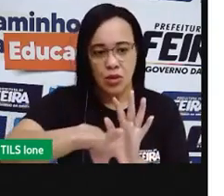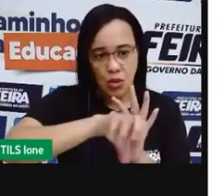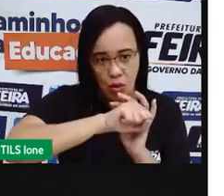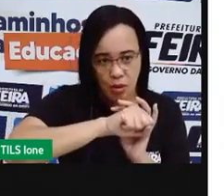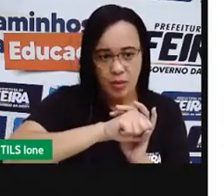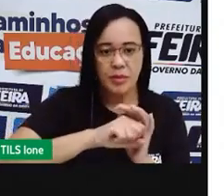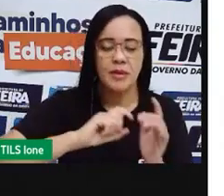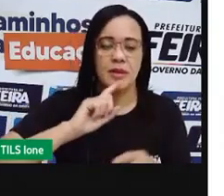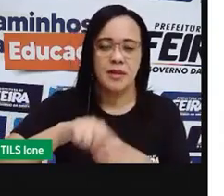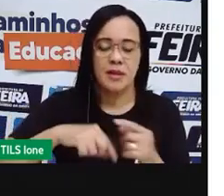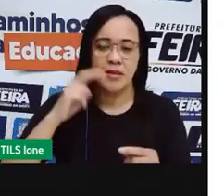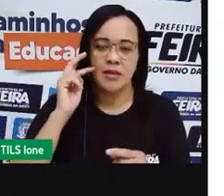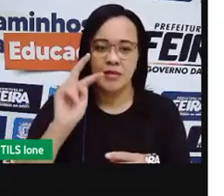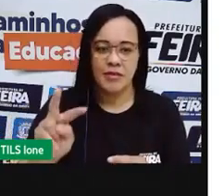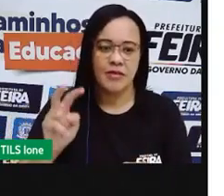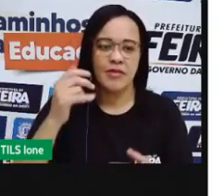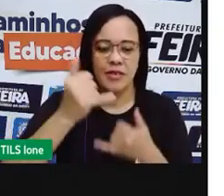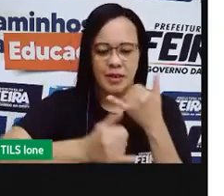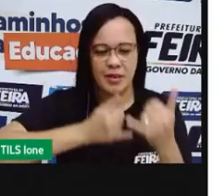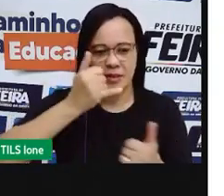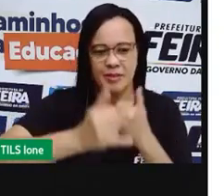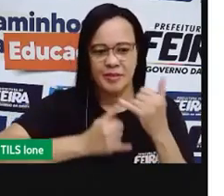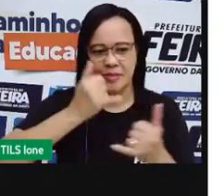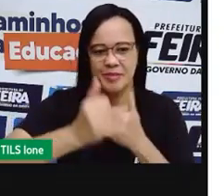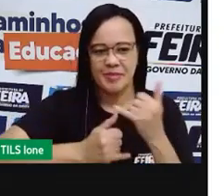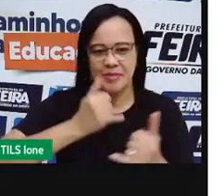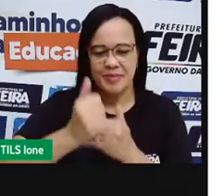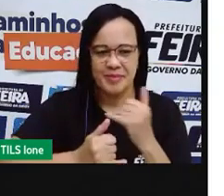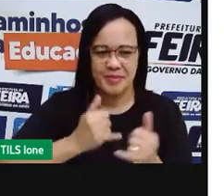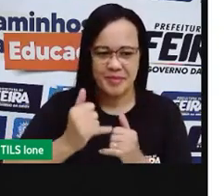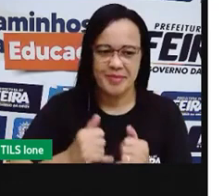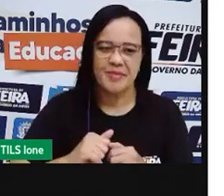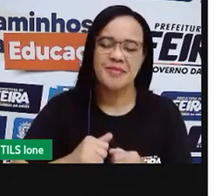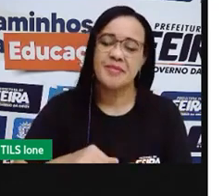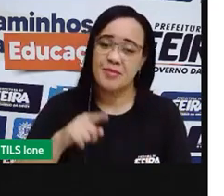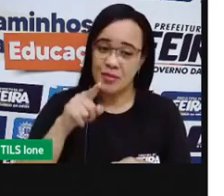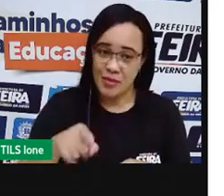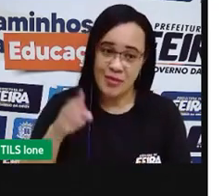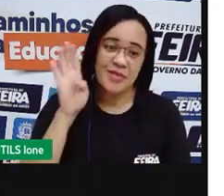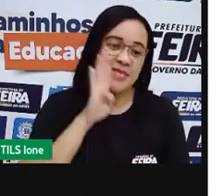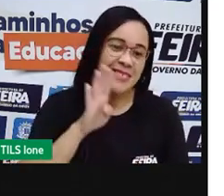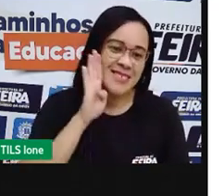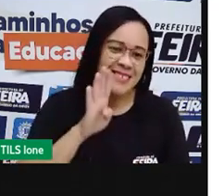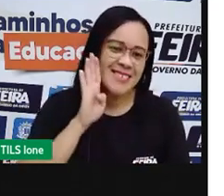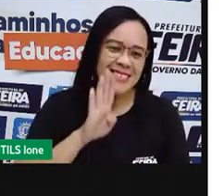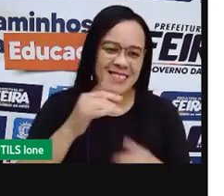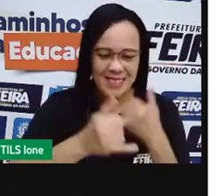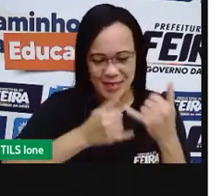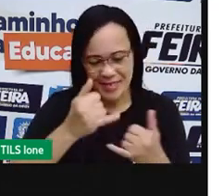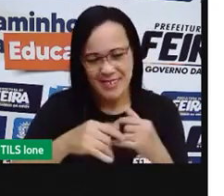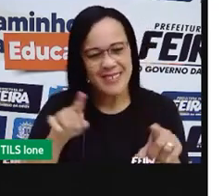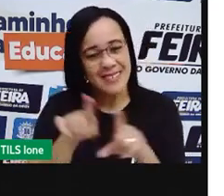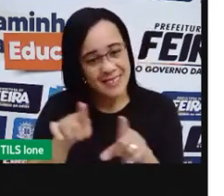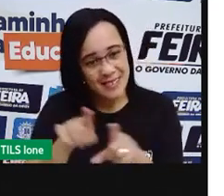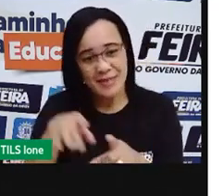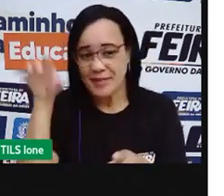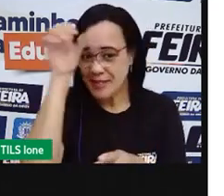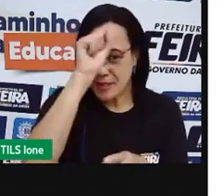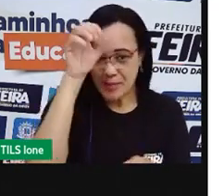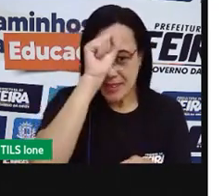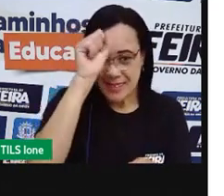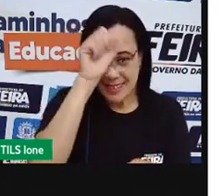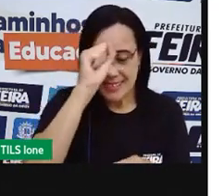pra você ter acesso a esse jogo certo tenho certeza que você vai se divertir aprendendo e